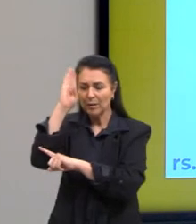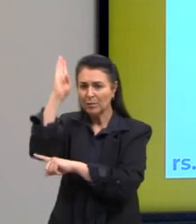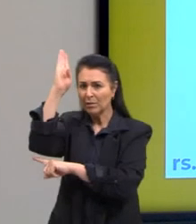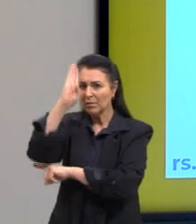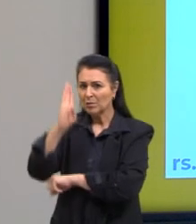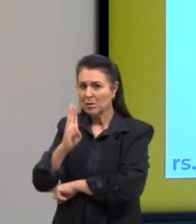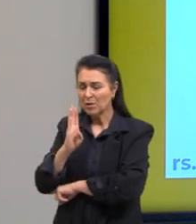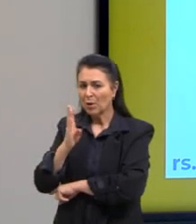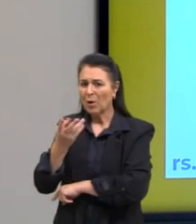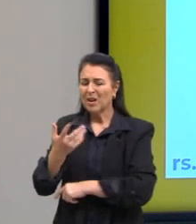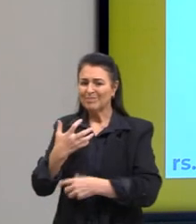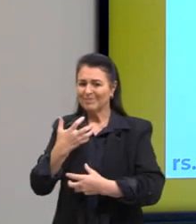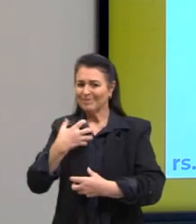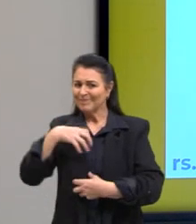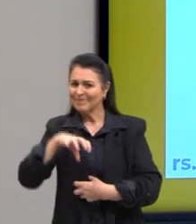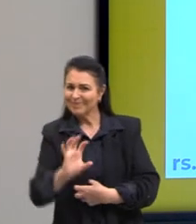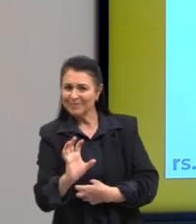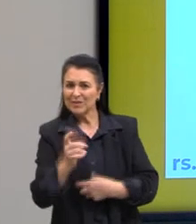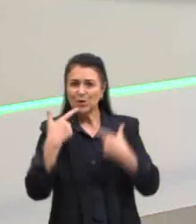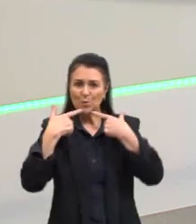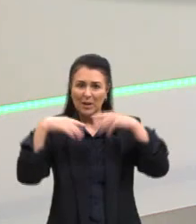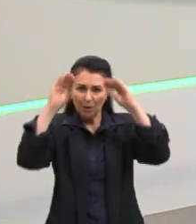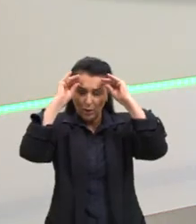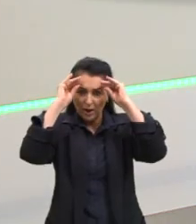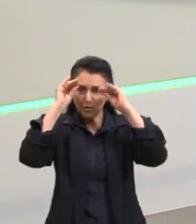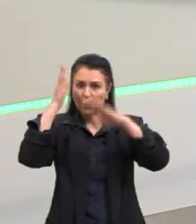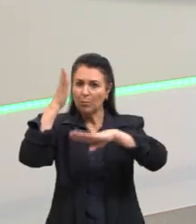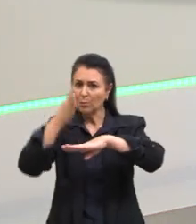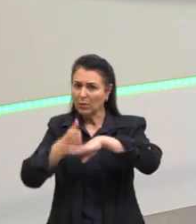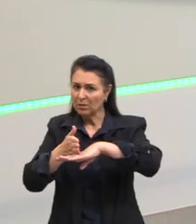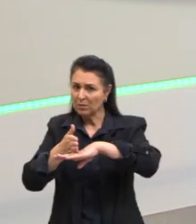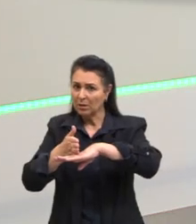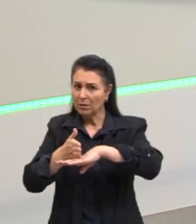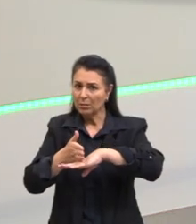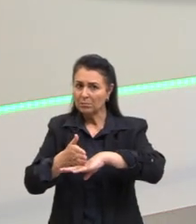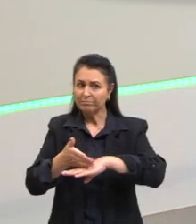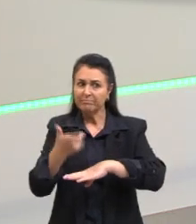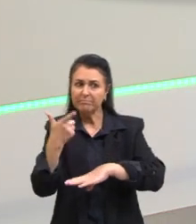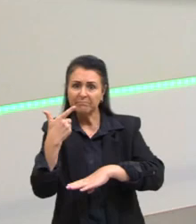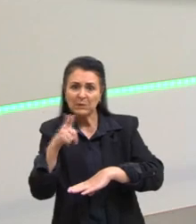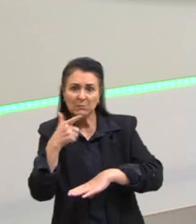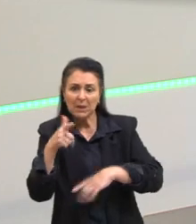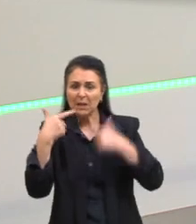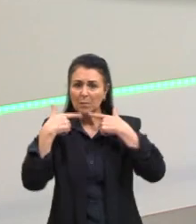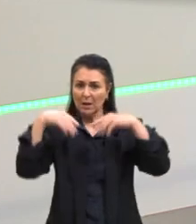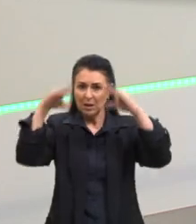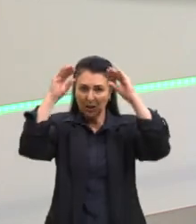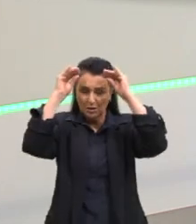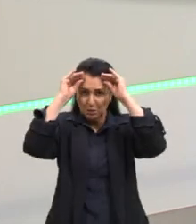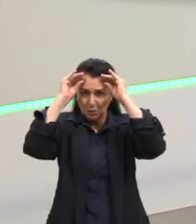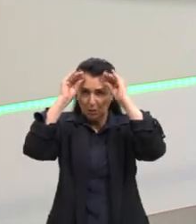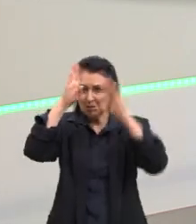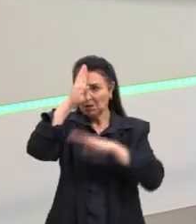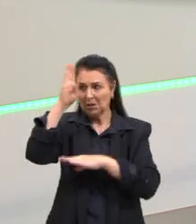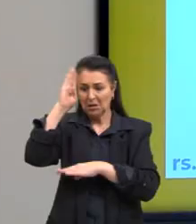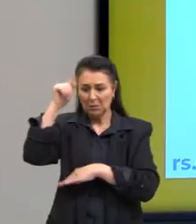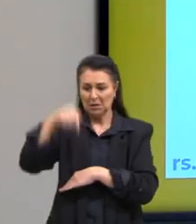contestação de uma linguagem moderna. Não é porque não temos uma linguagem acadêmica ainda nesse momento no Brasil.